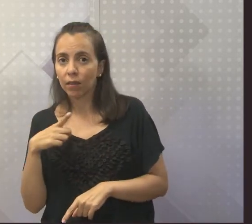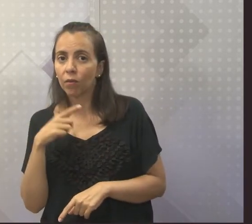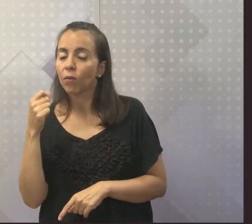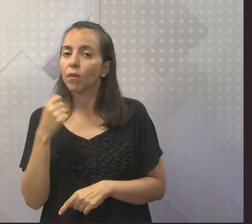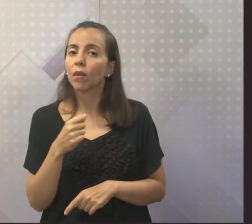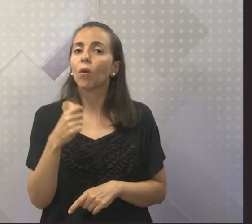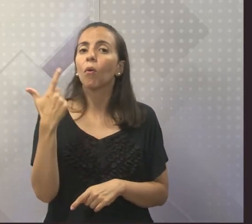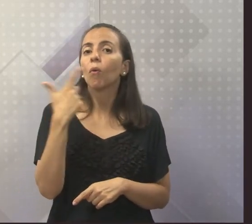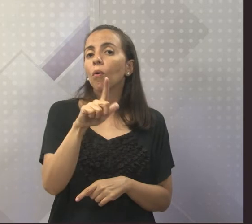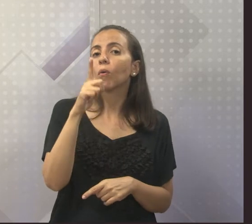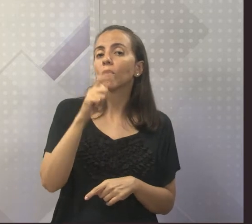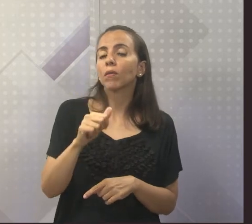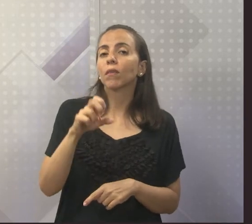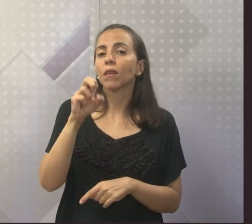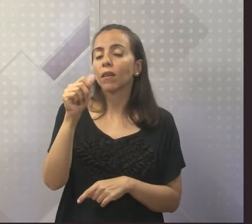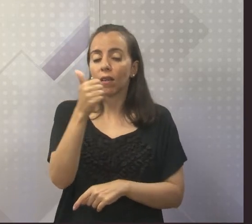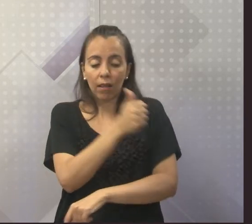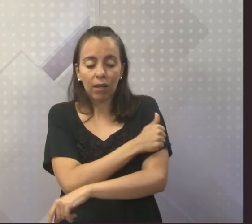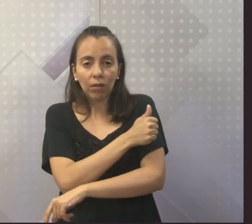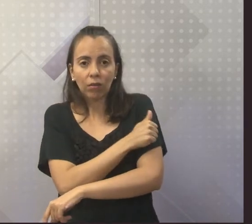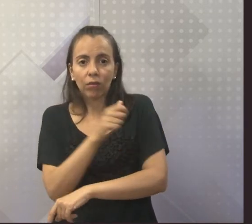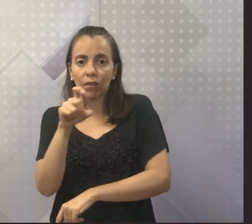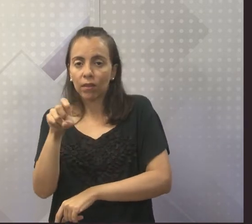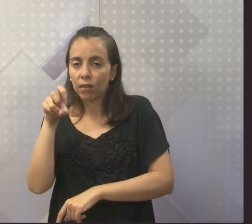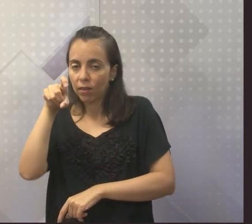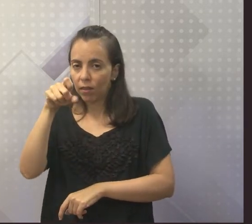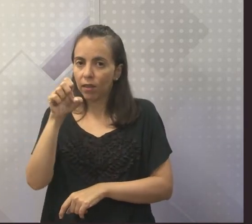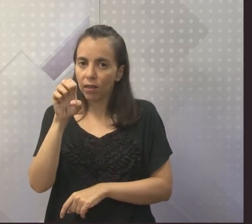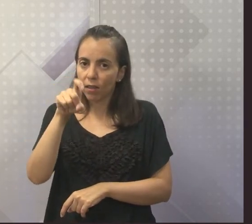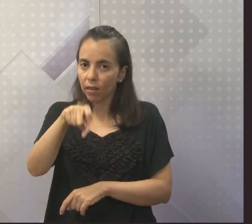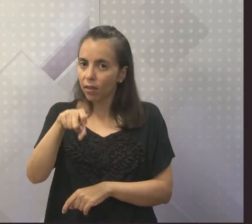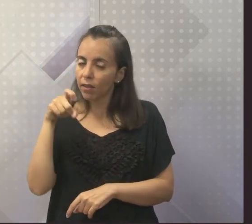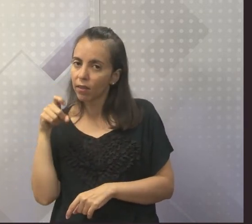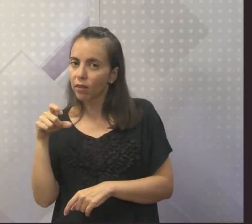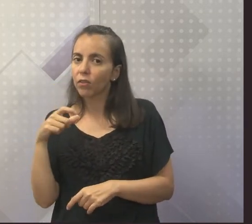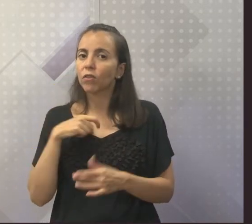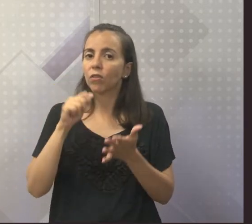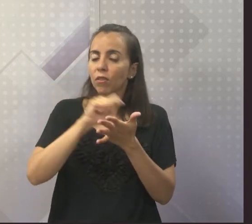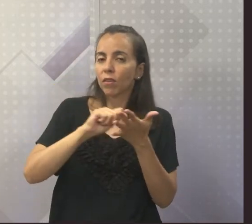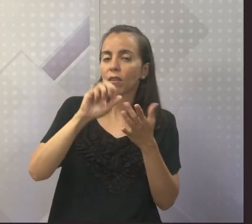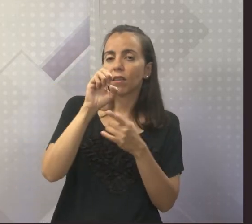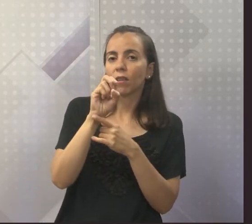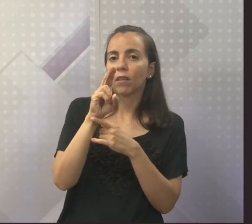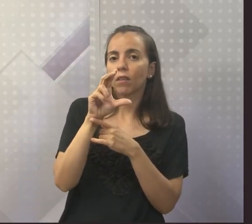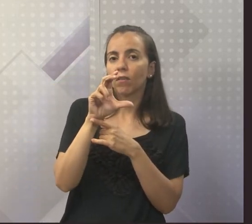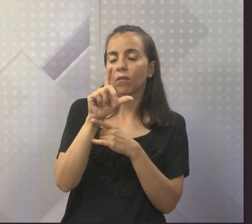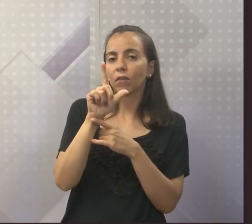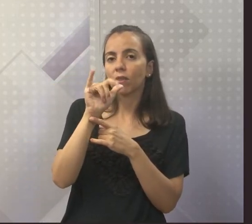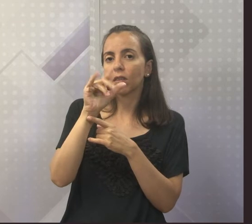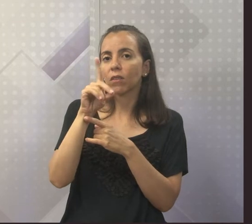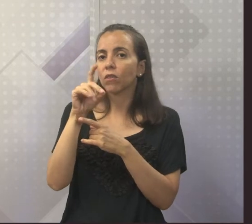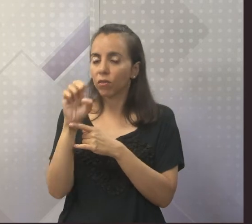ex-alunos escritores, como Euclides da Cunha e o político Rodrigo Lima.